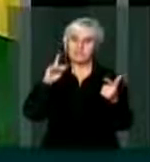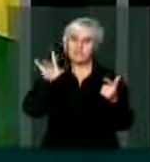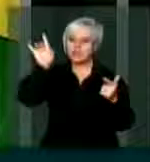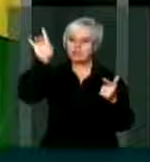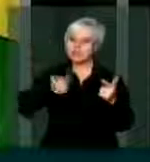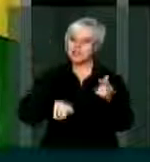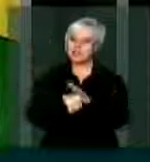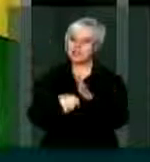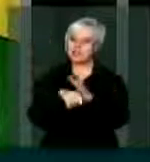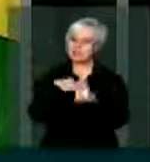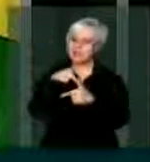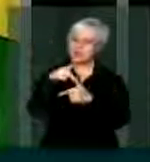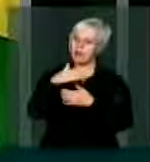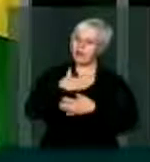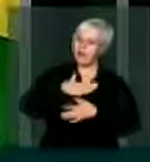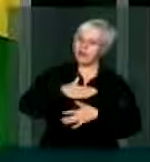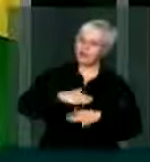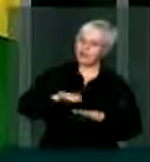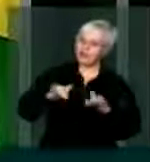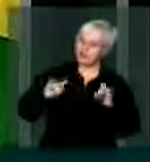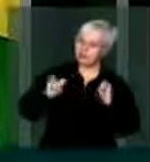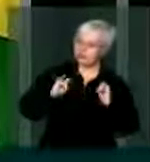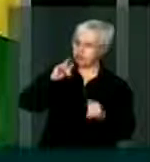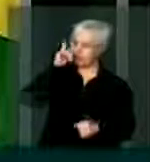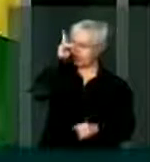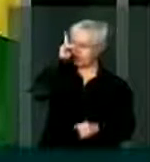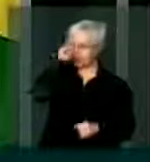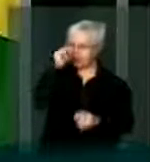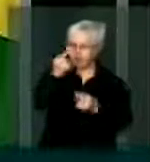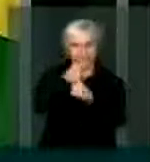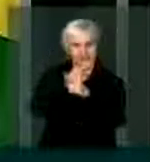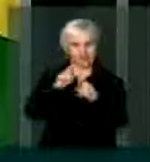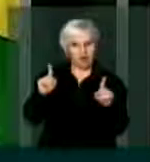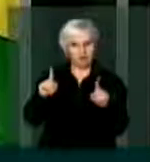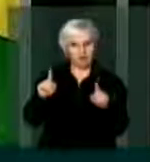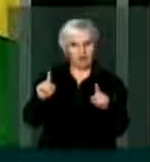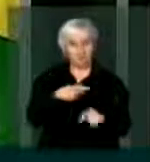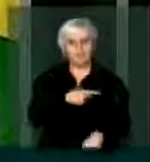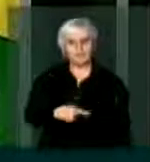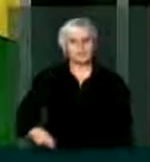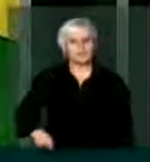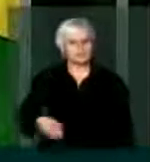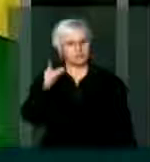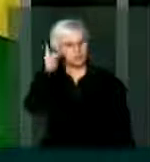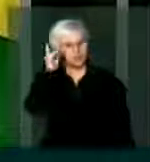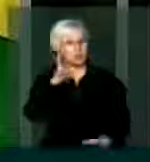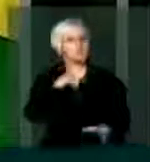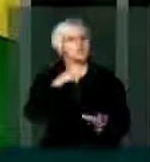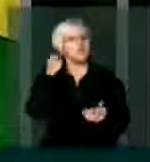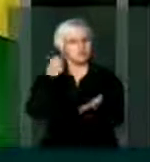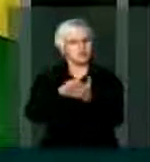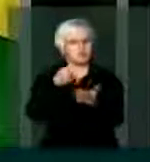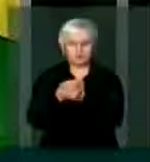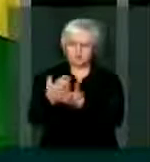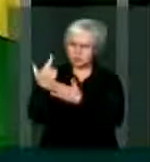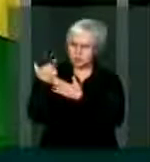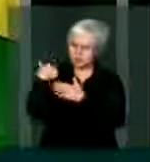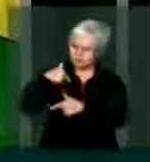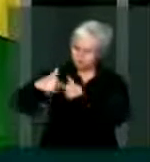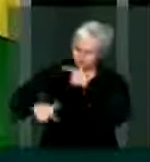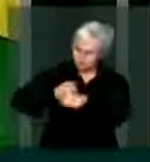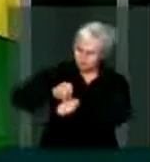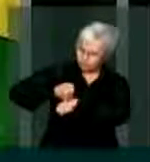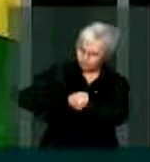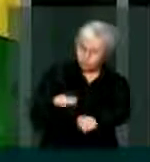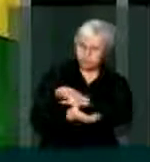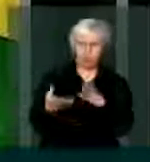direito à lua de mel, como todo governante recém-eleito. Ela tem, sim, muitas obrigações e muito trabalho